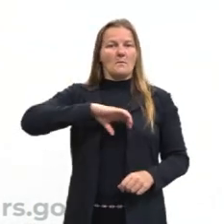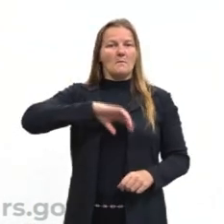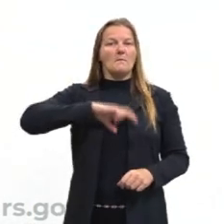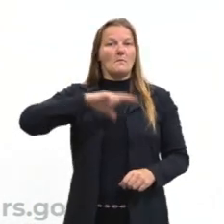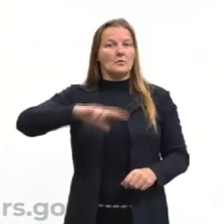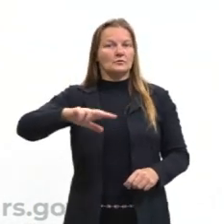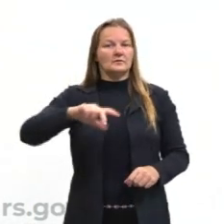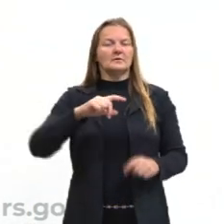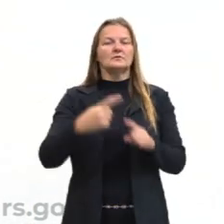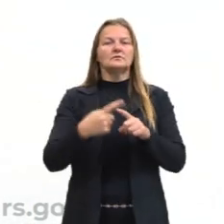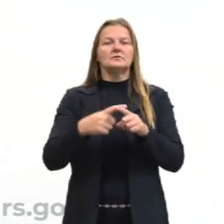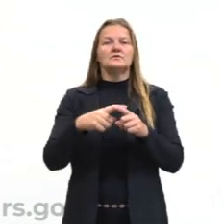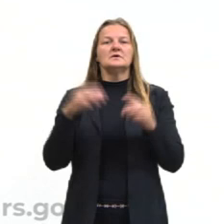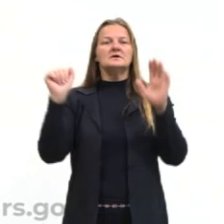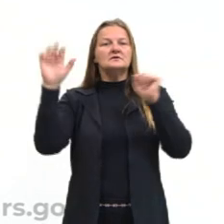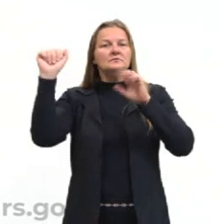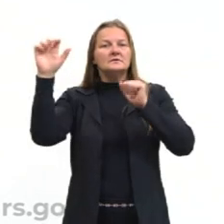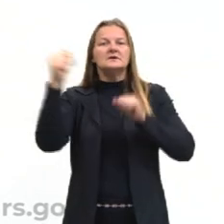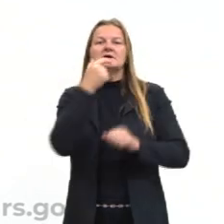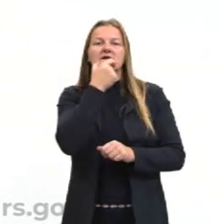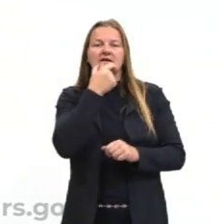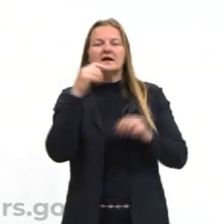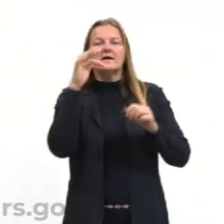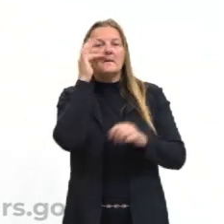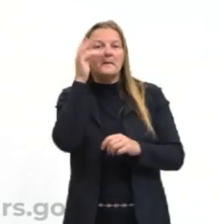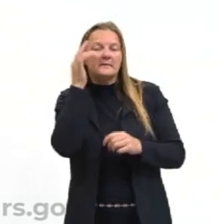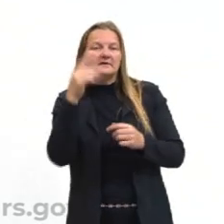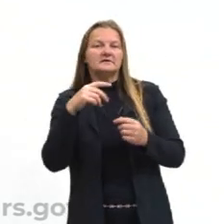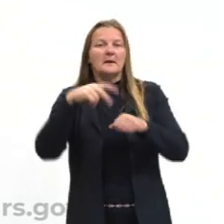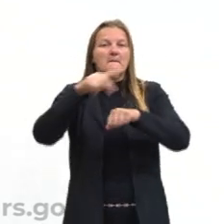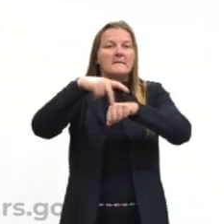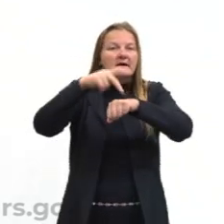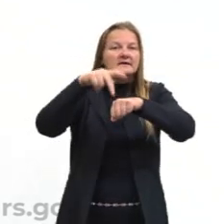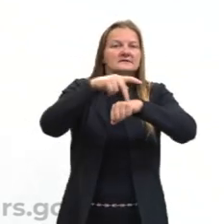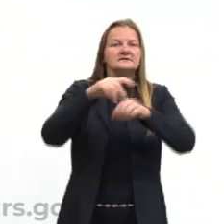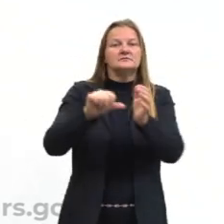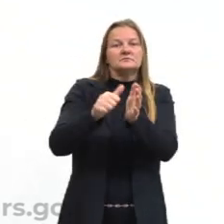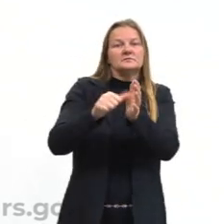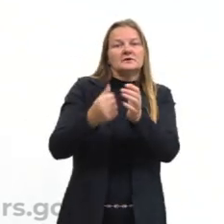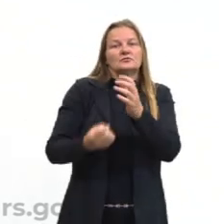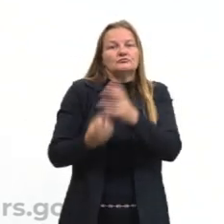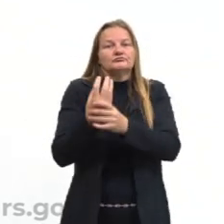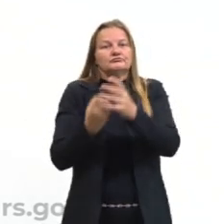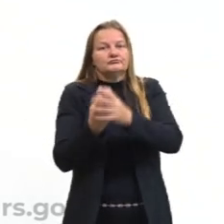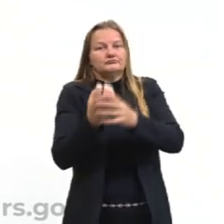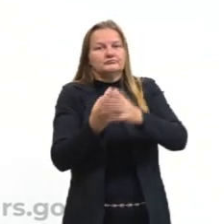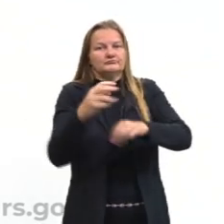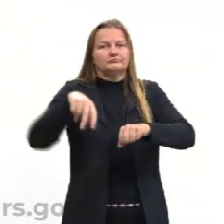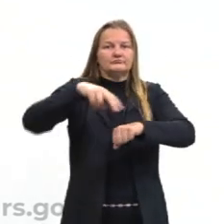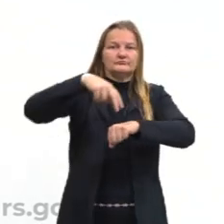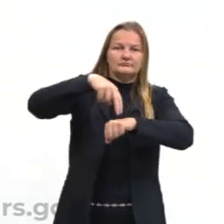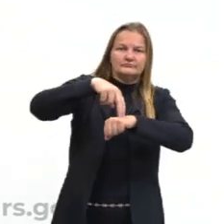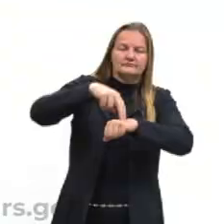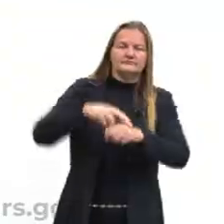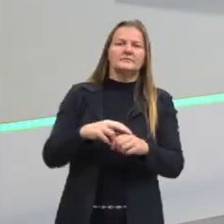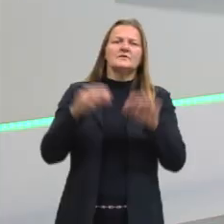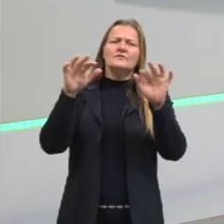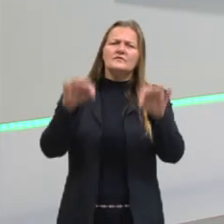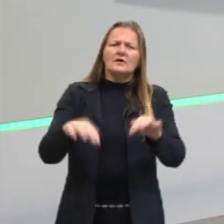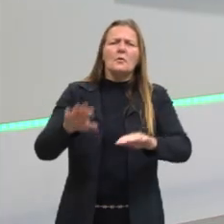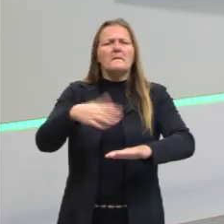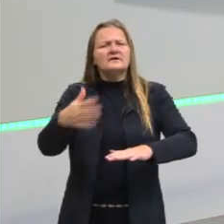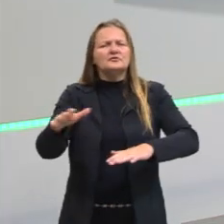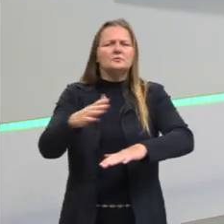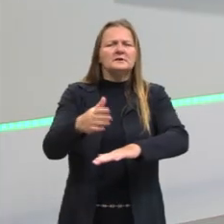Espanha, Inglaterra e França, que foram alguns dos primeiros Estados Nacionais que surgiram aí no final da Idade